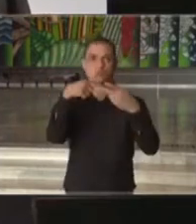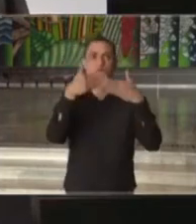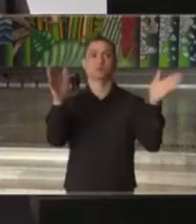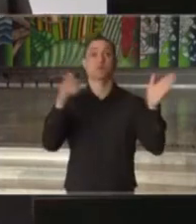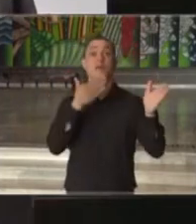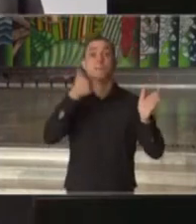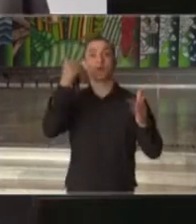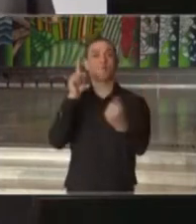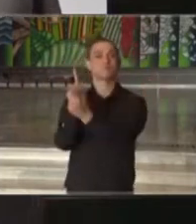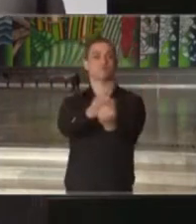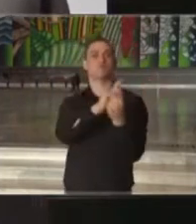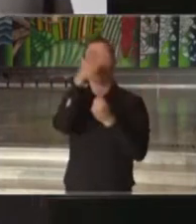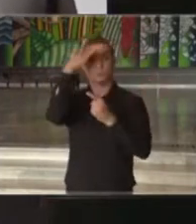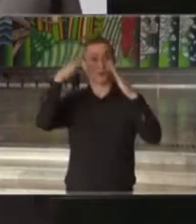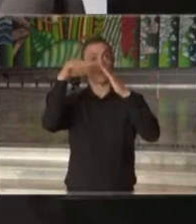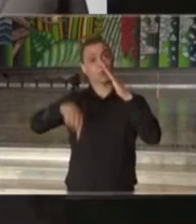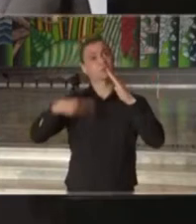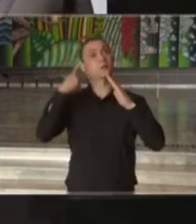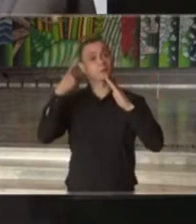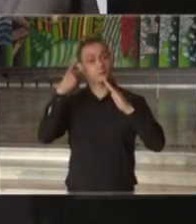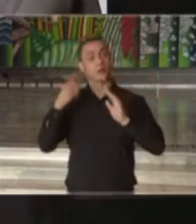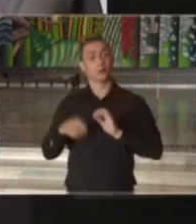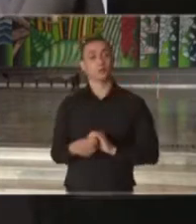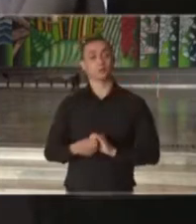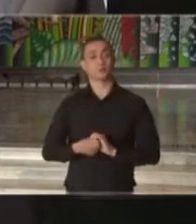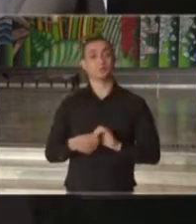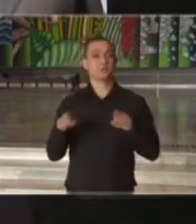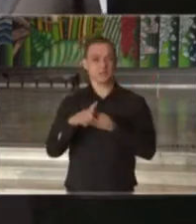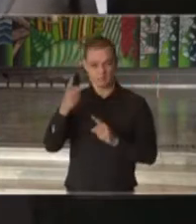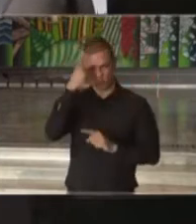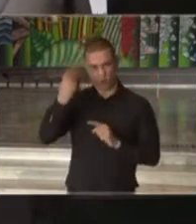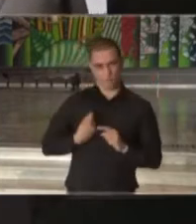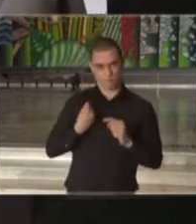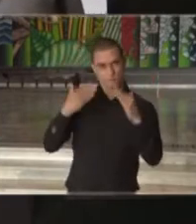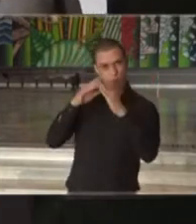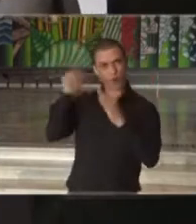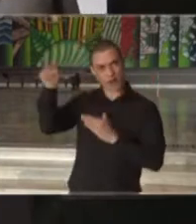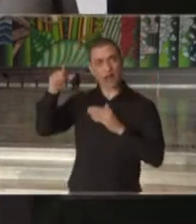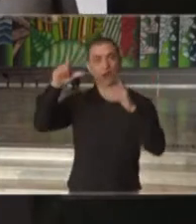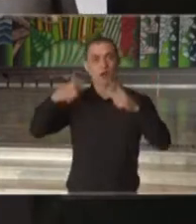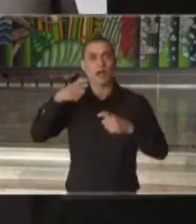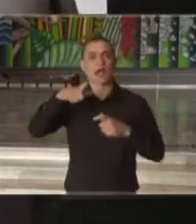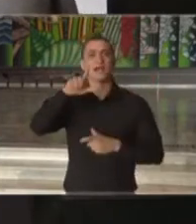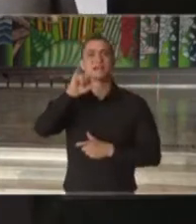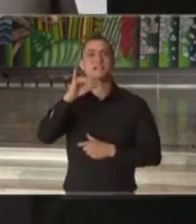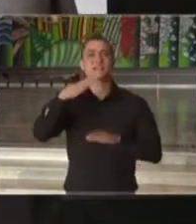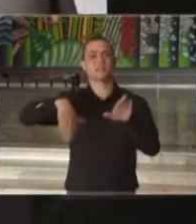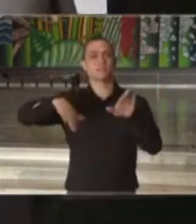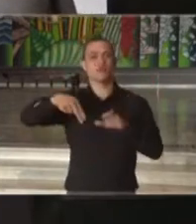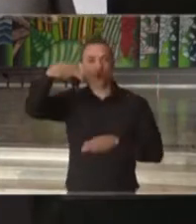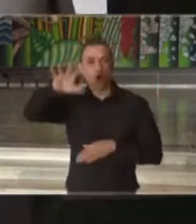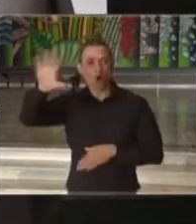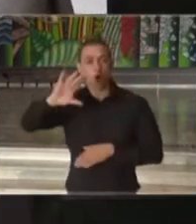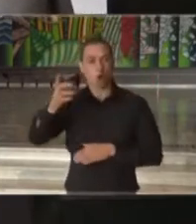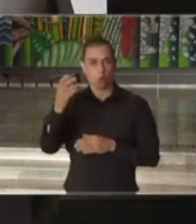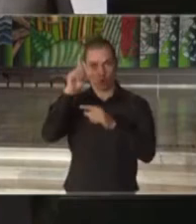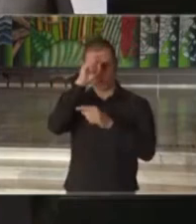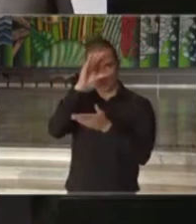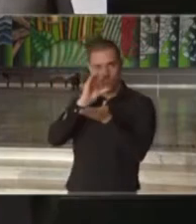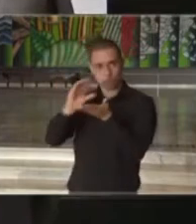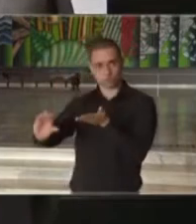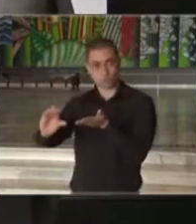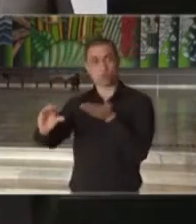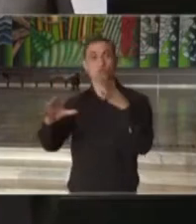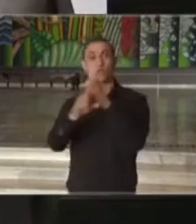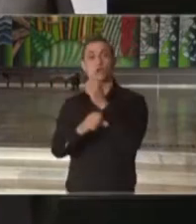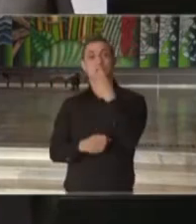assistência à população do Estado de São Paulo, que vive no litoral norte do Estado. O investimento nesse hospital tem um valor de R